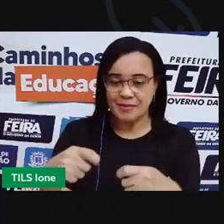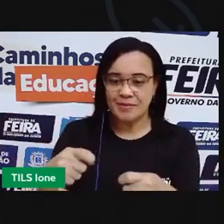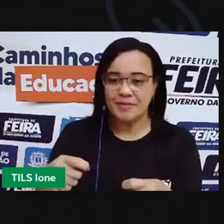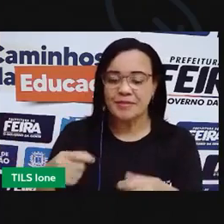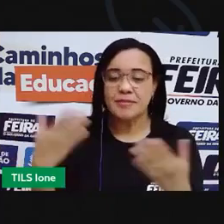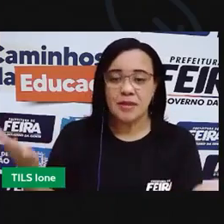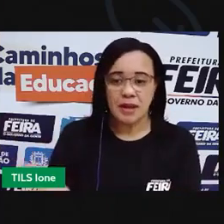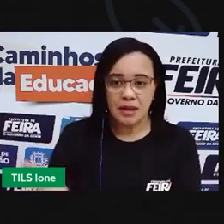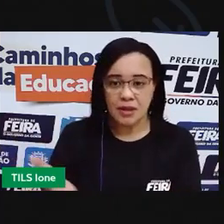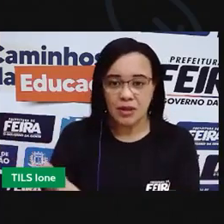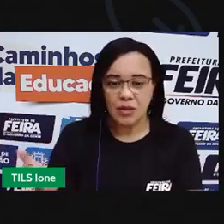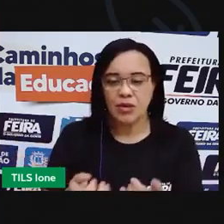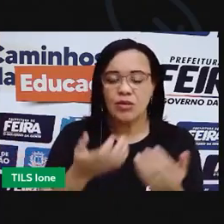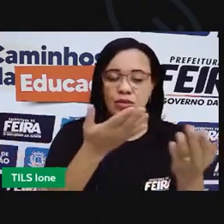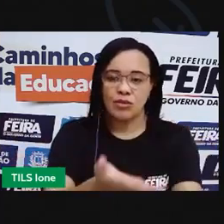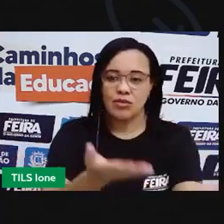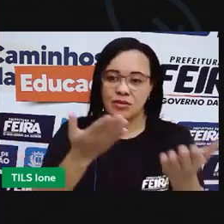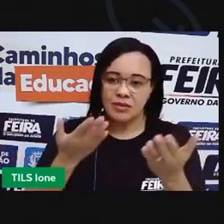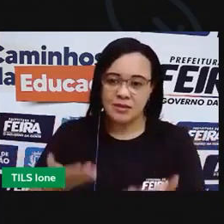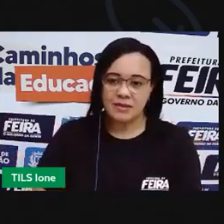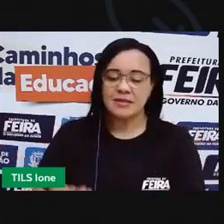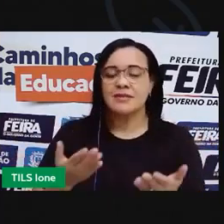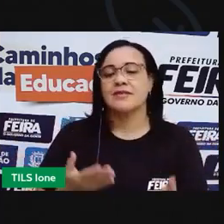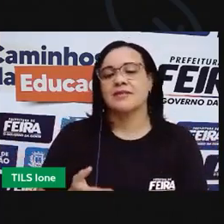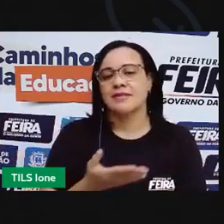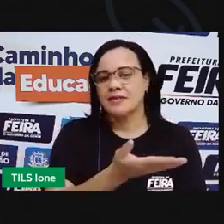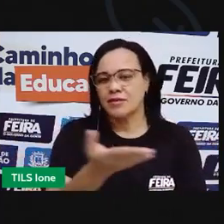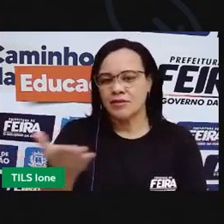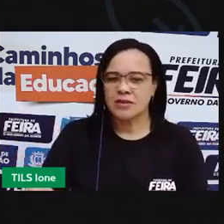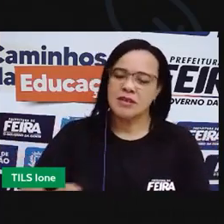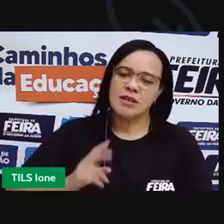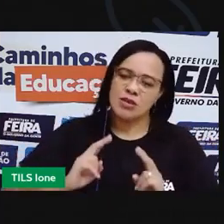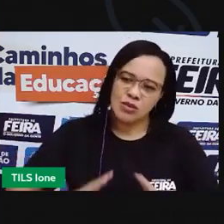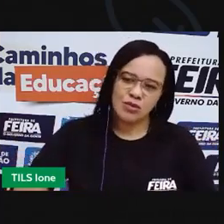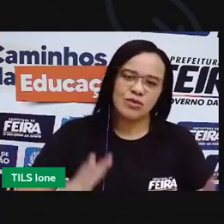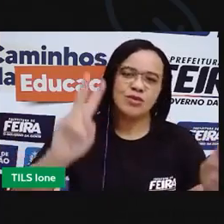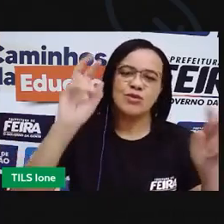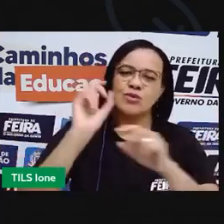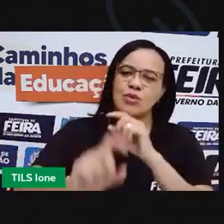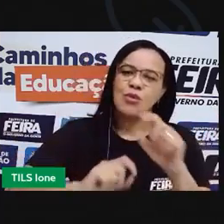eu quero ajudar vocês a continuar trabalhando esse